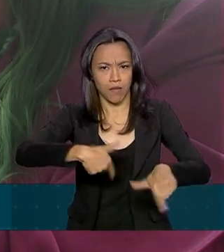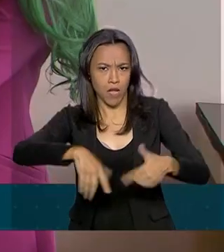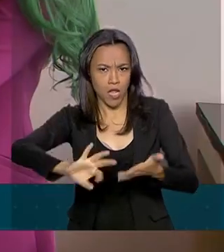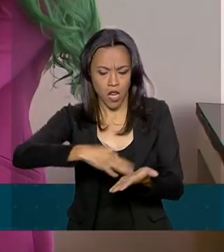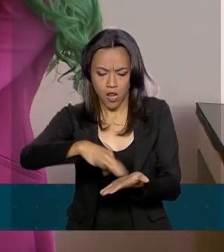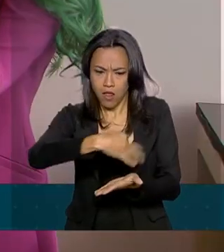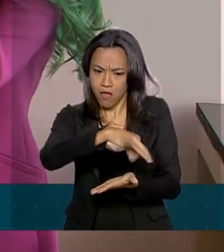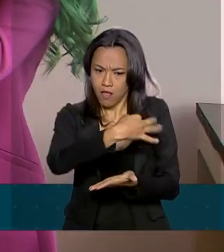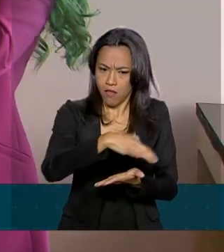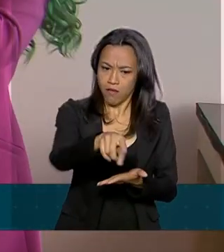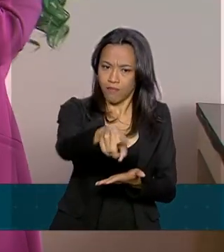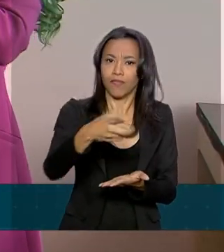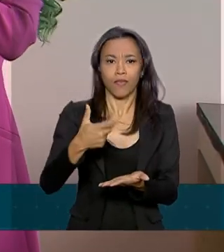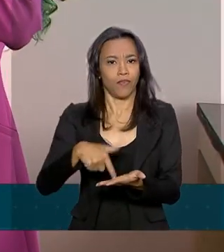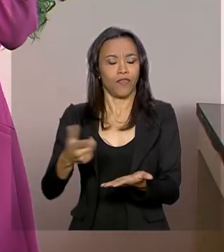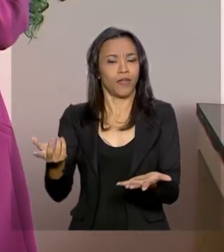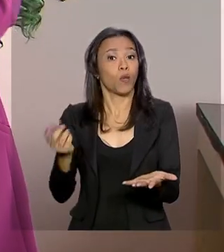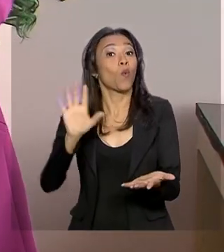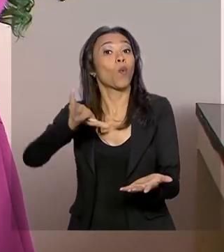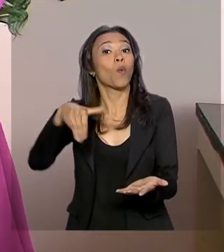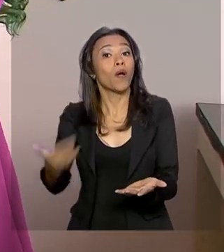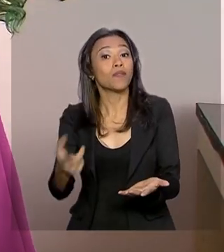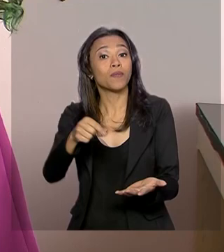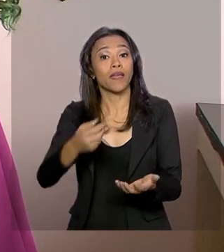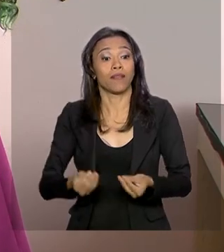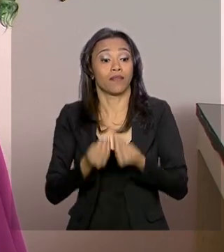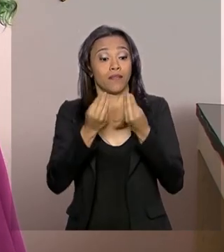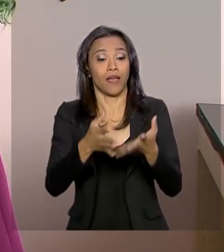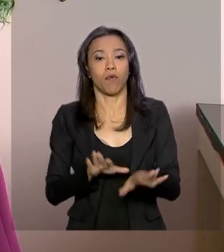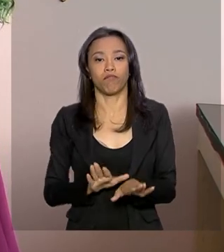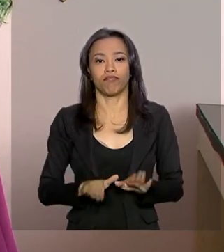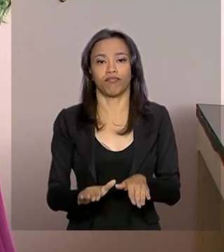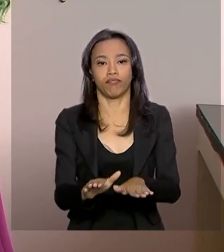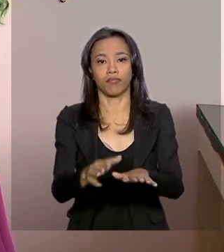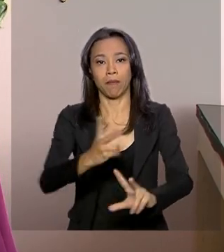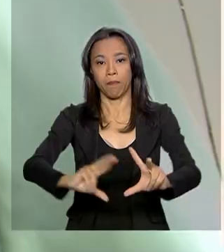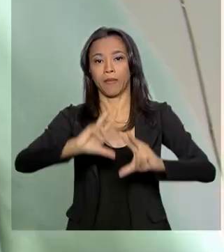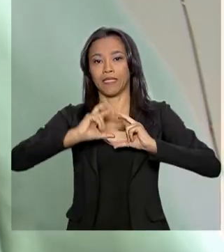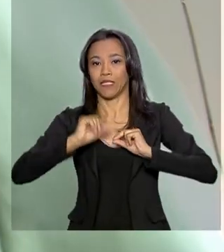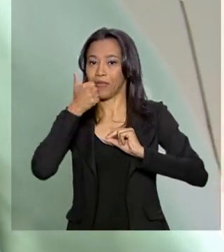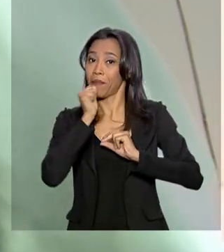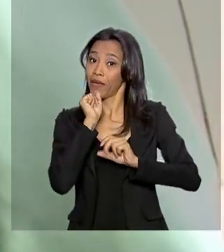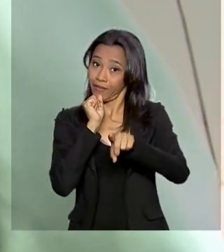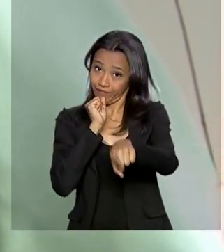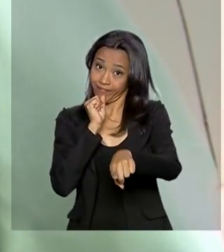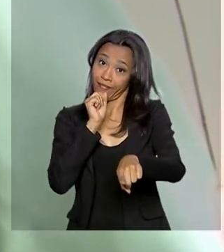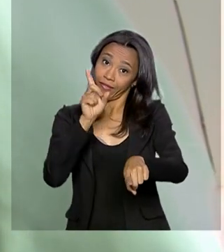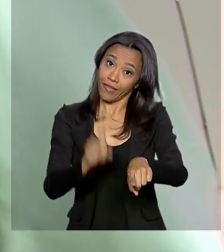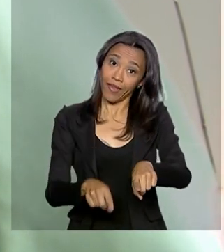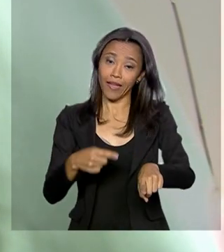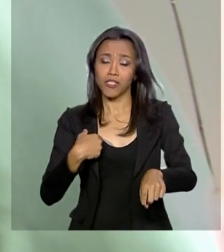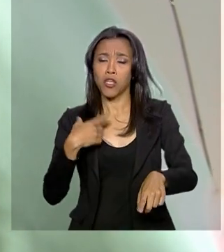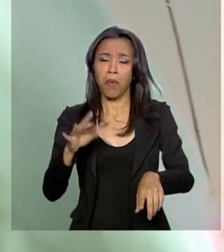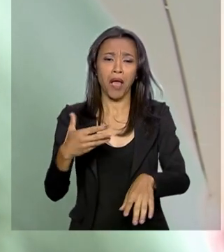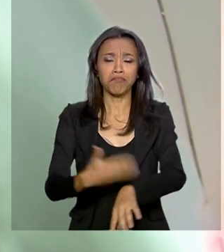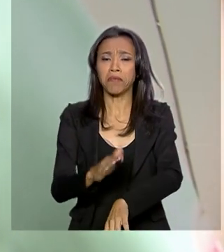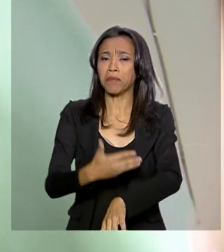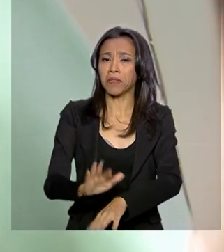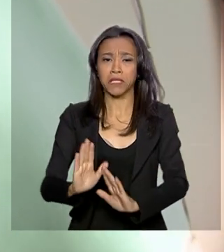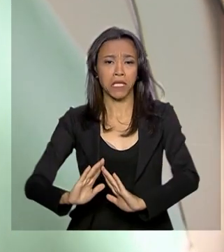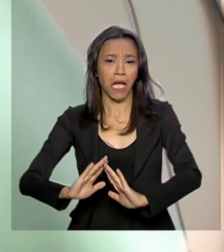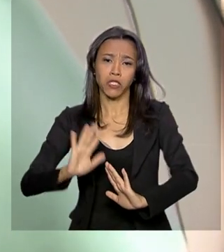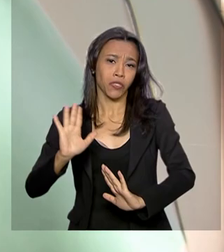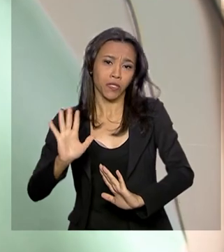anos. E foi por acaso, quando ganhou uma máquina de costura de presente da mãe. O que era para ser um passatempo virou